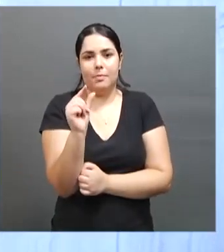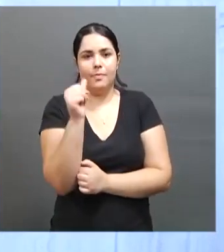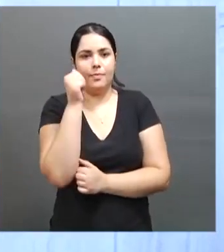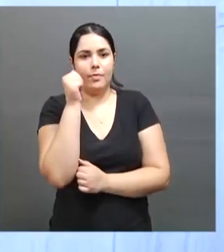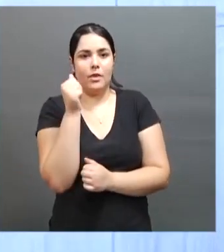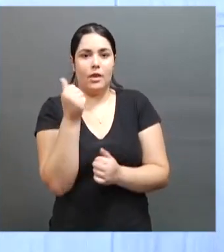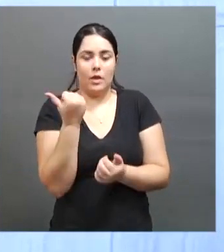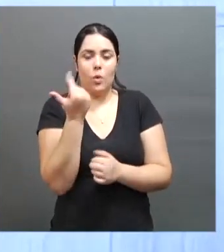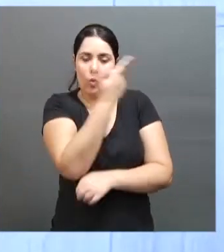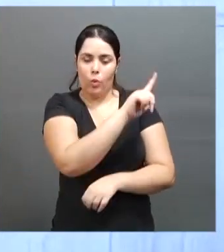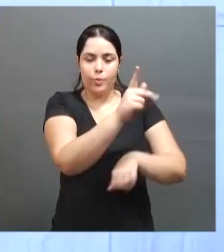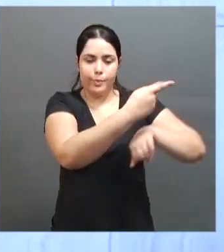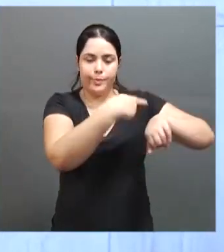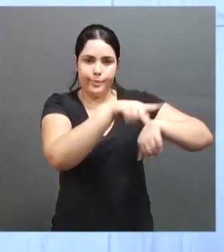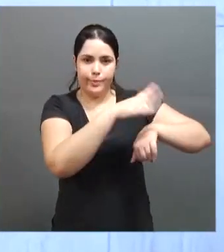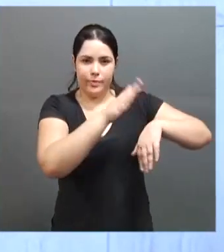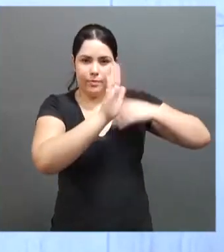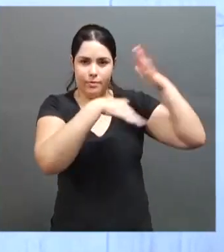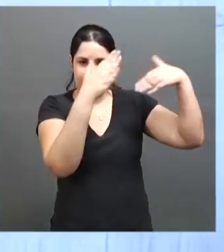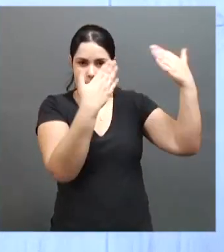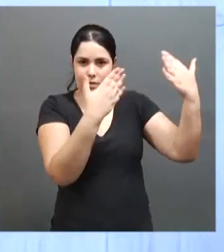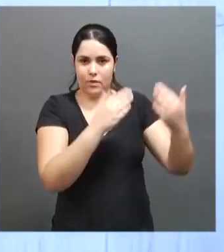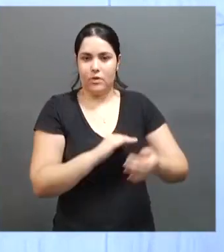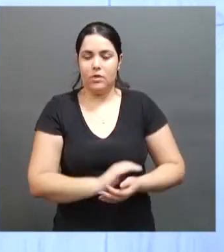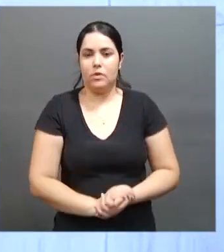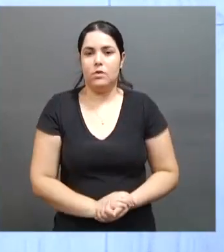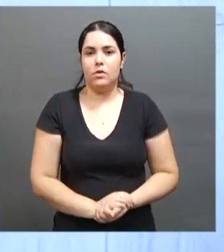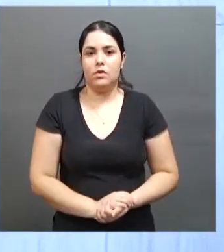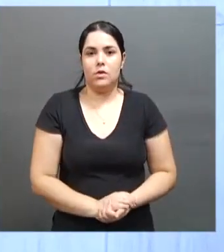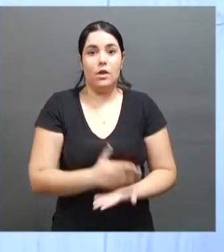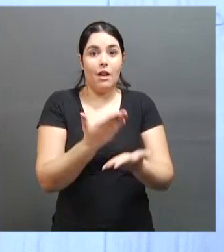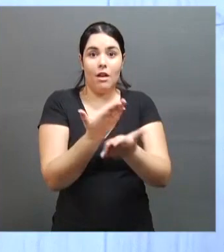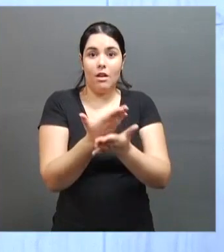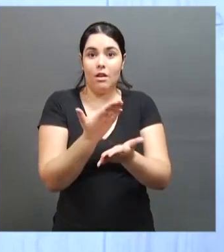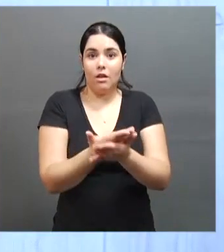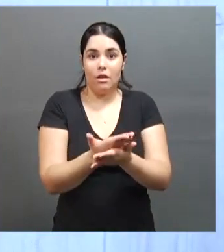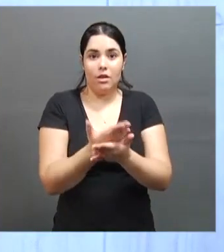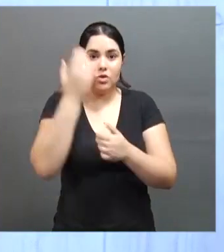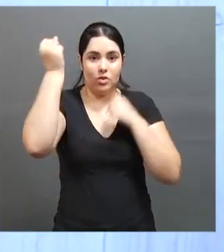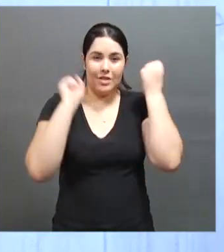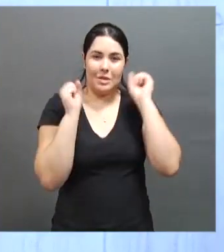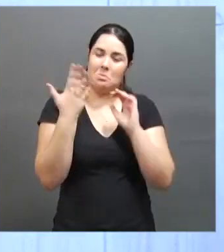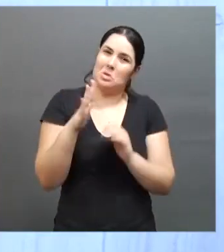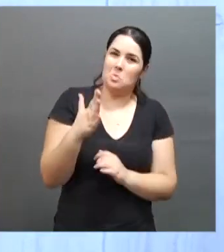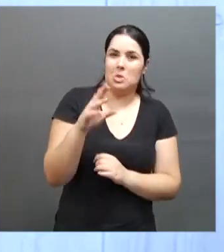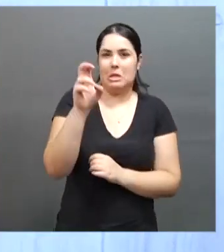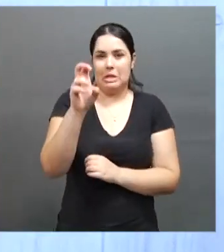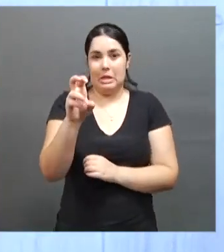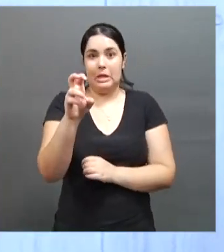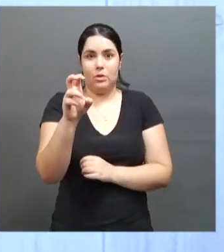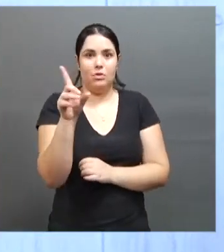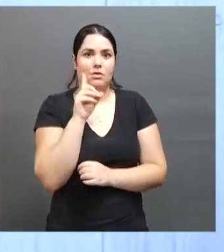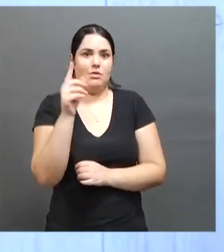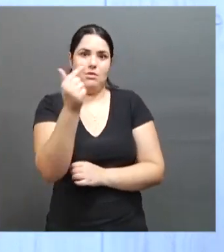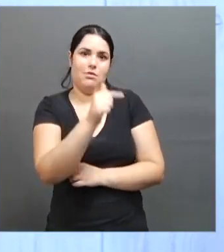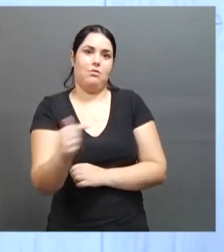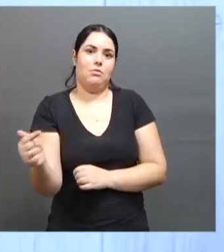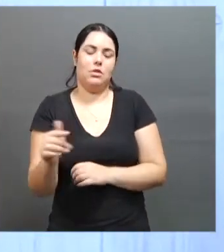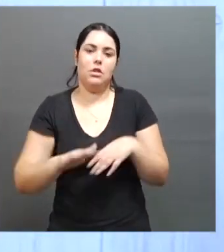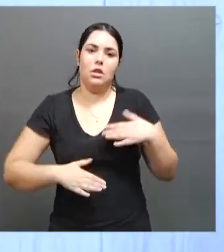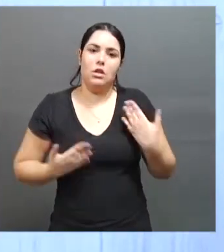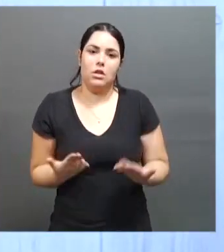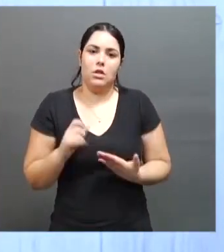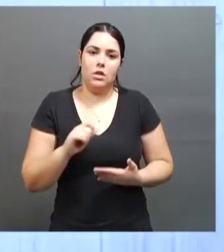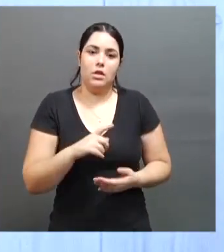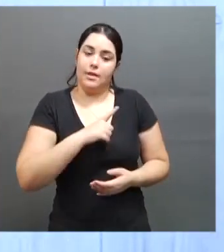desenvolvidos, hoje em dia, nos países nórdicos e europeus, as aulas de educação física são em torno de cinco vezes por semana. Então,